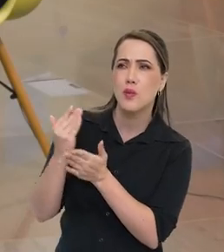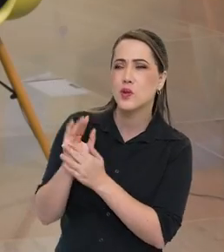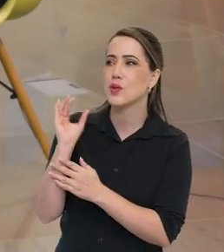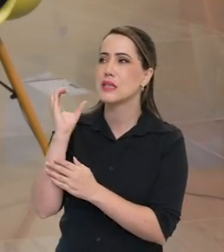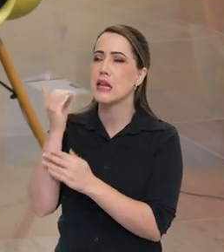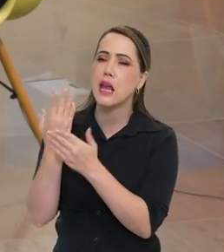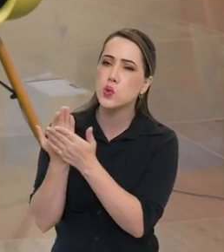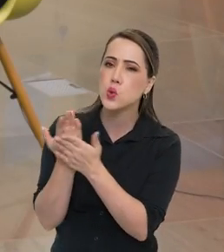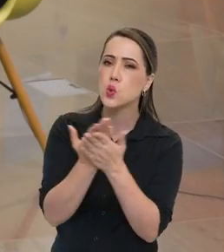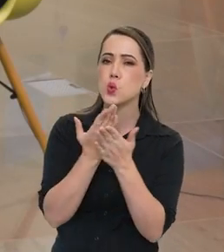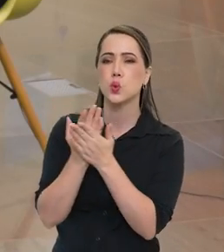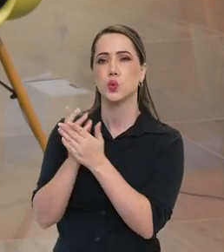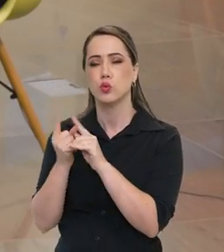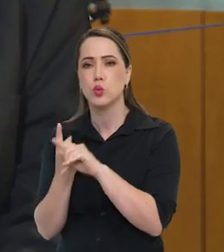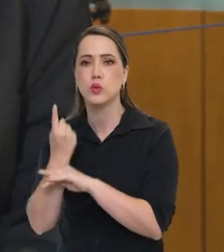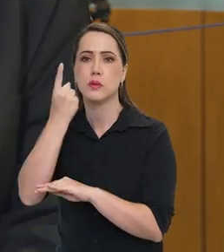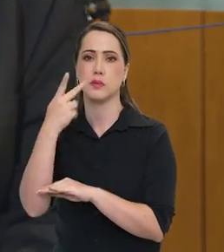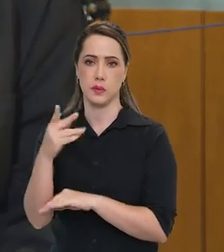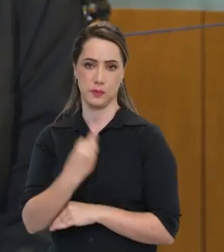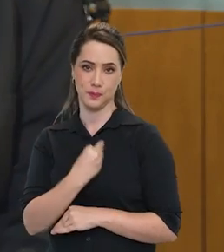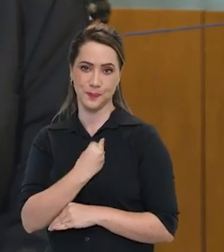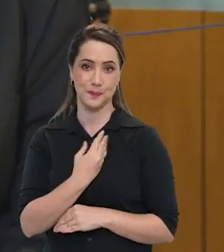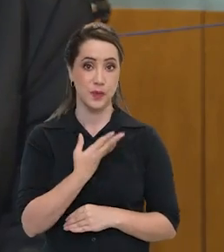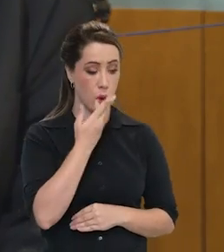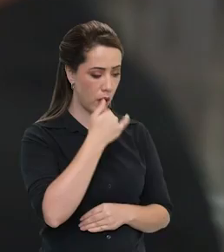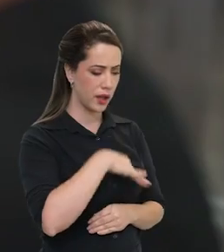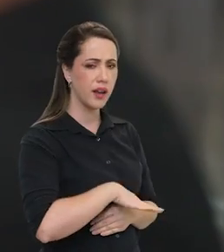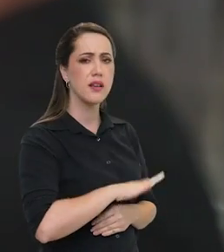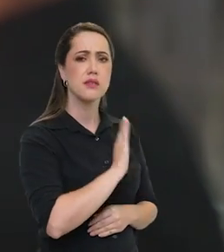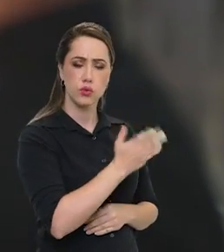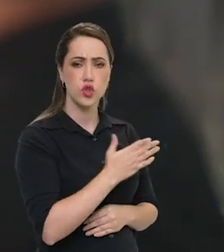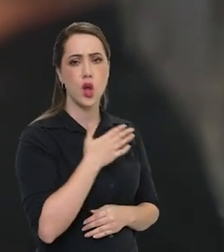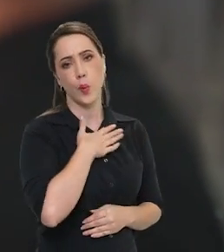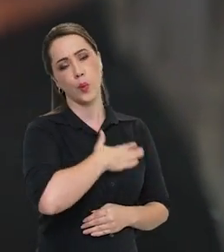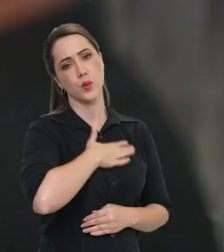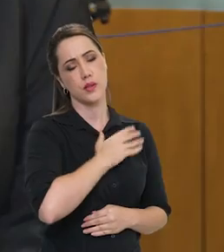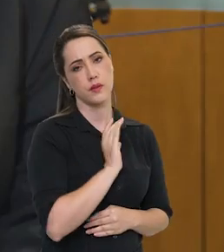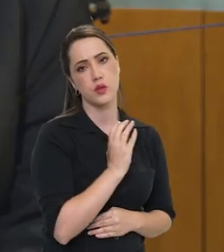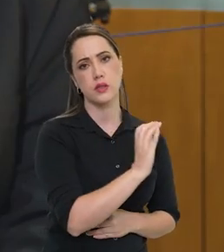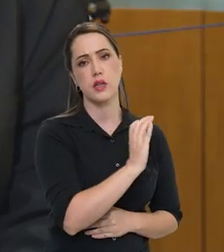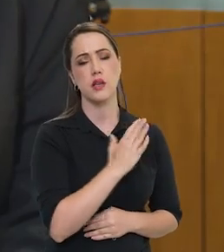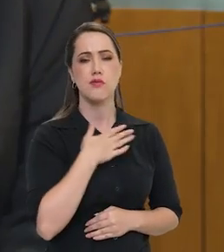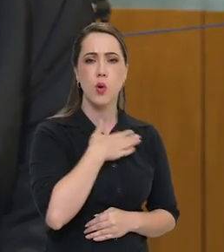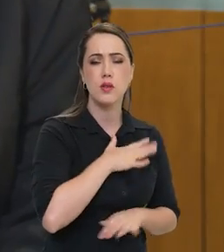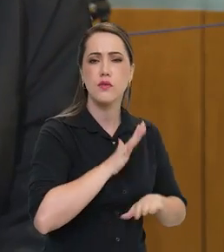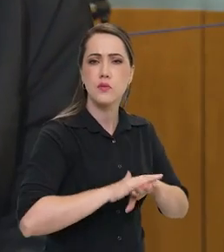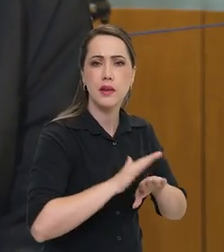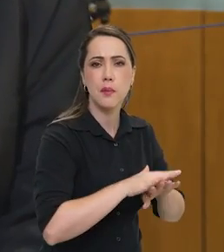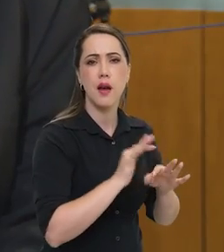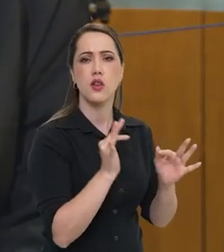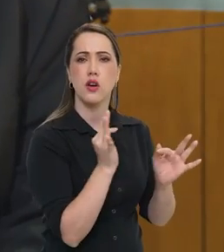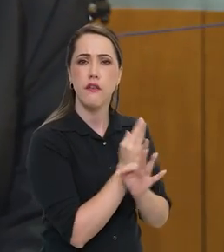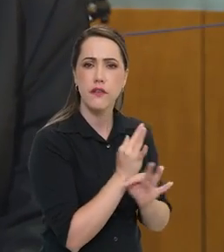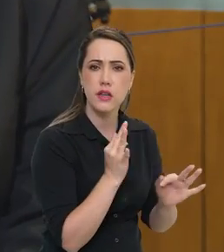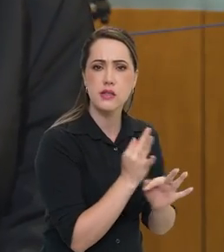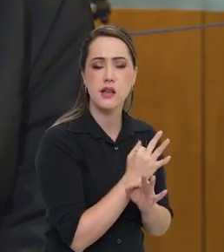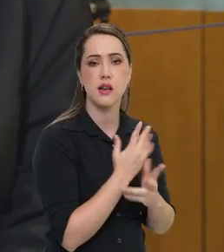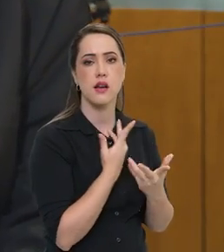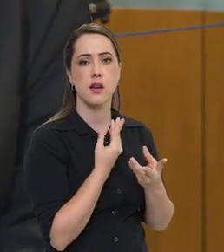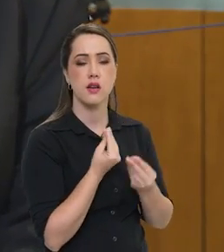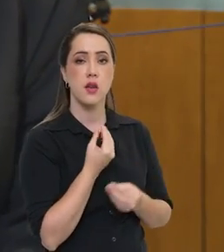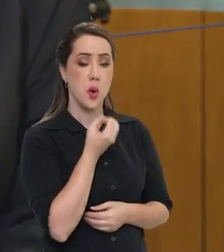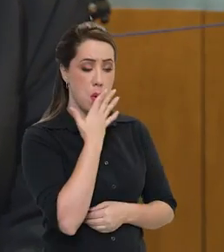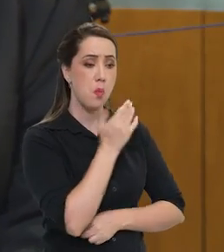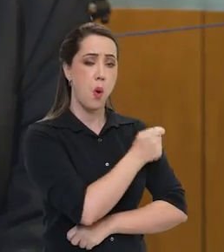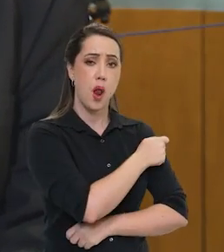espaço, ciência surgiu na sua vida? Desde pequeno. Eu gostava de ciência, gostava de matemática, gostava de física.